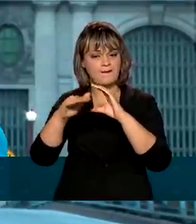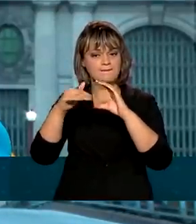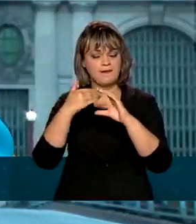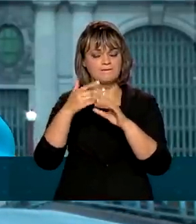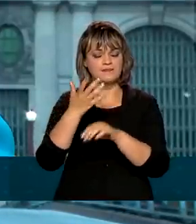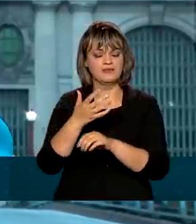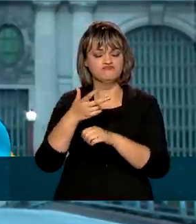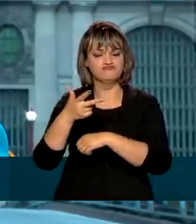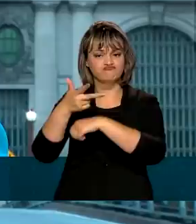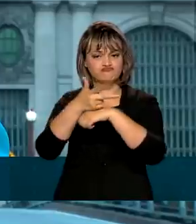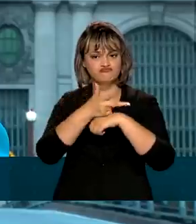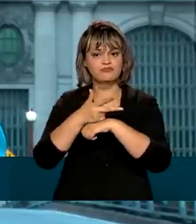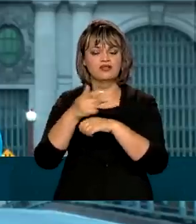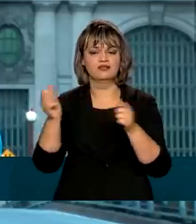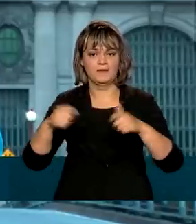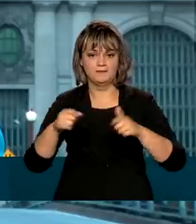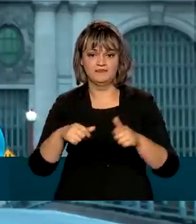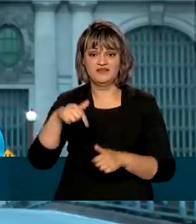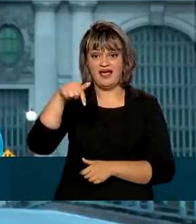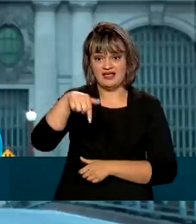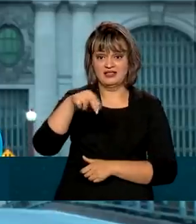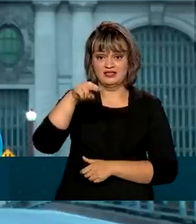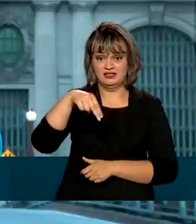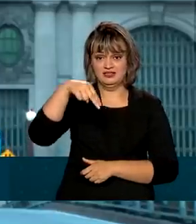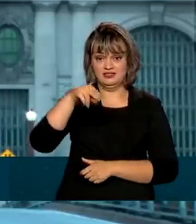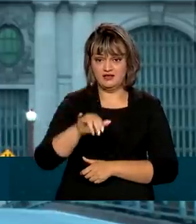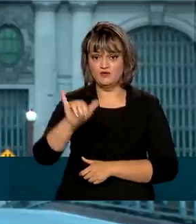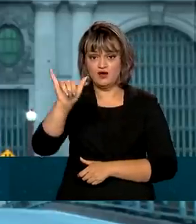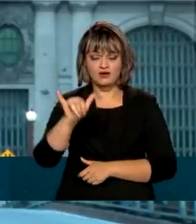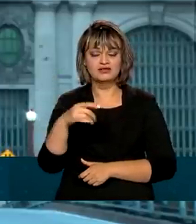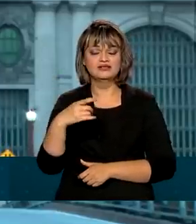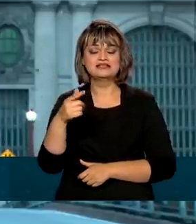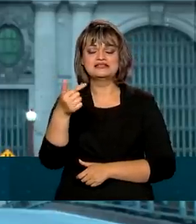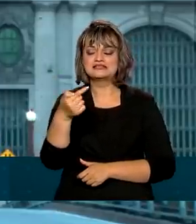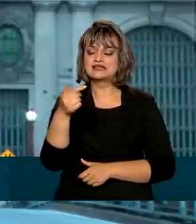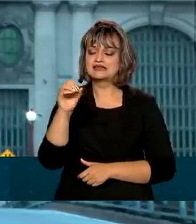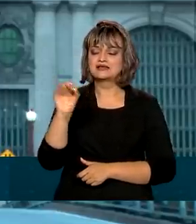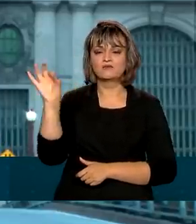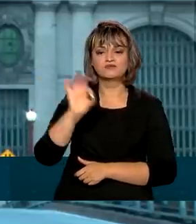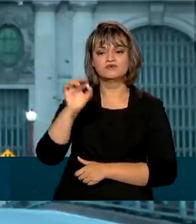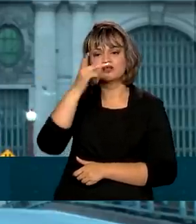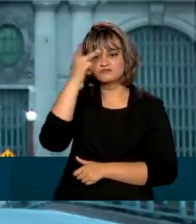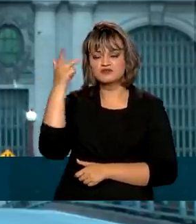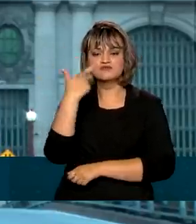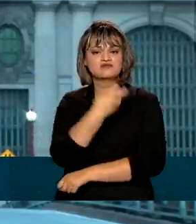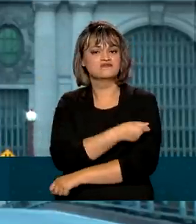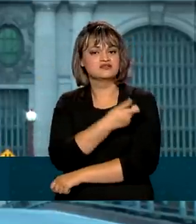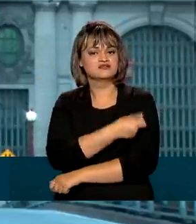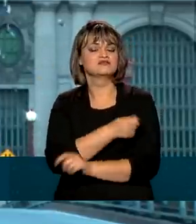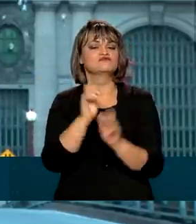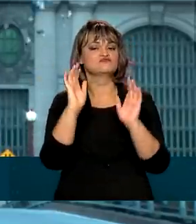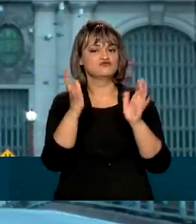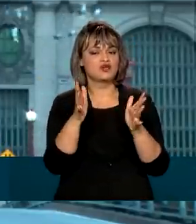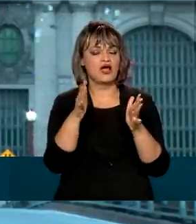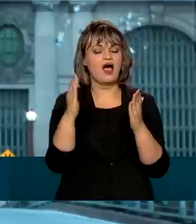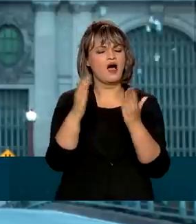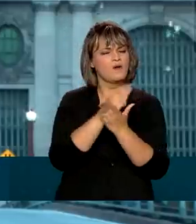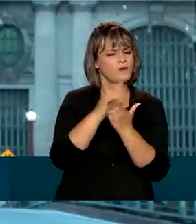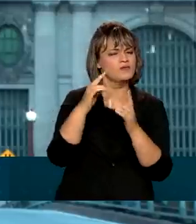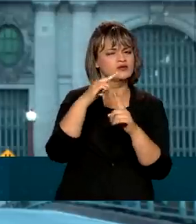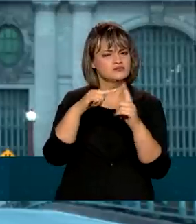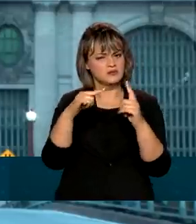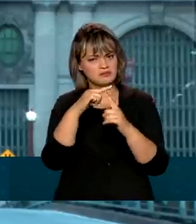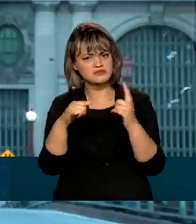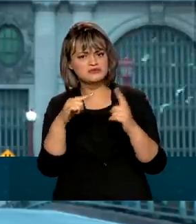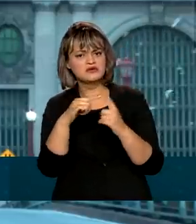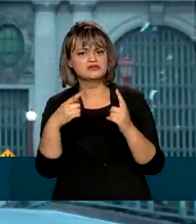gravada. Lembrando que aqui em Nova Iorque, mais de 70% da população já foi vacinada e algumas restrições já